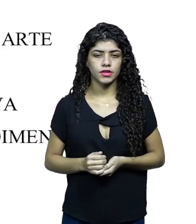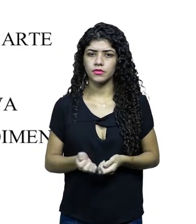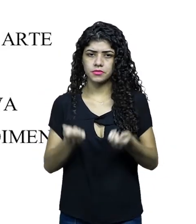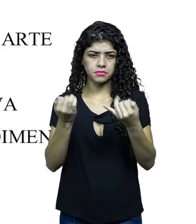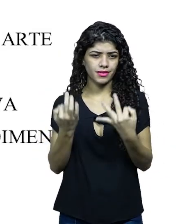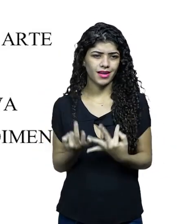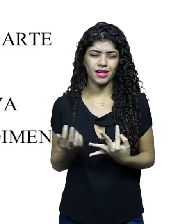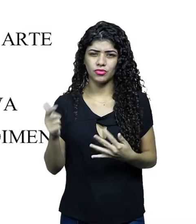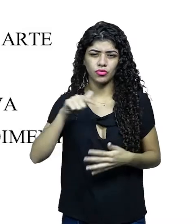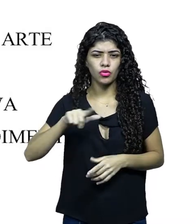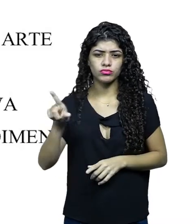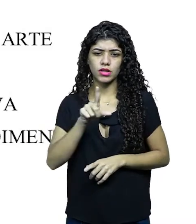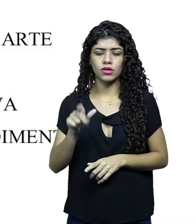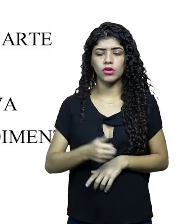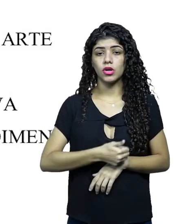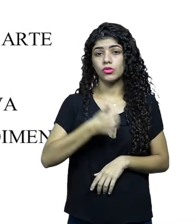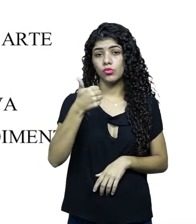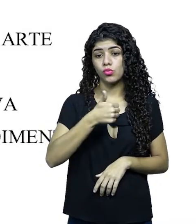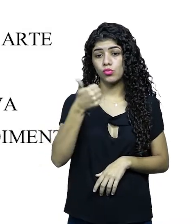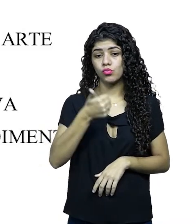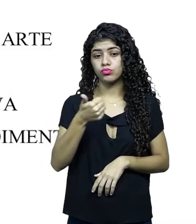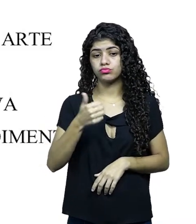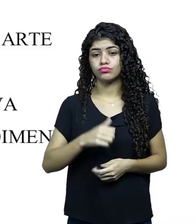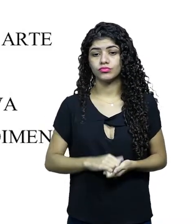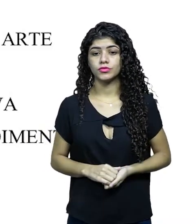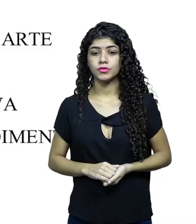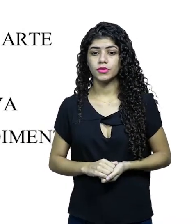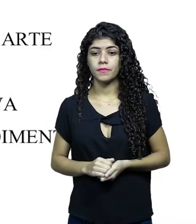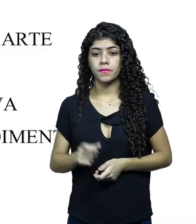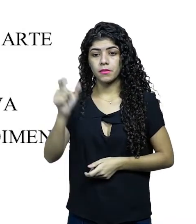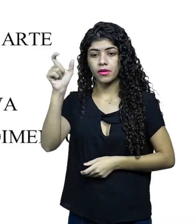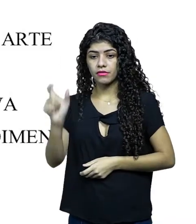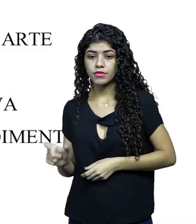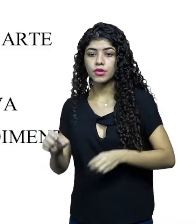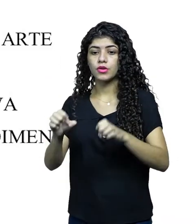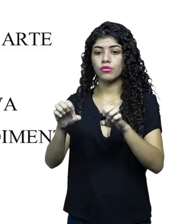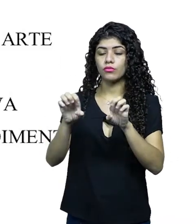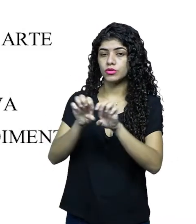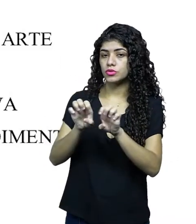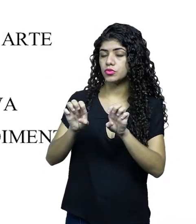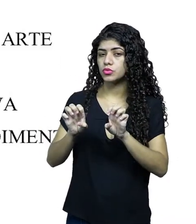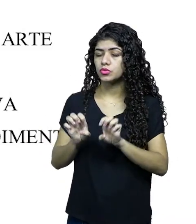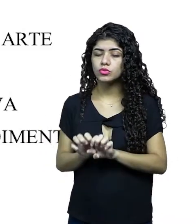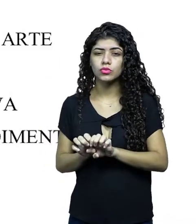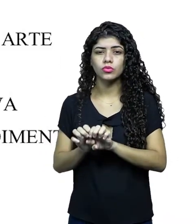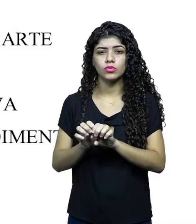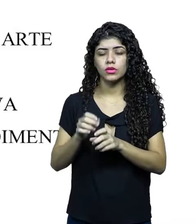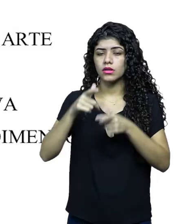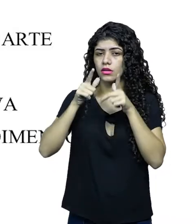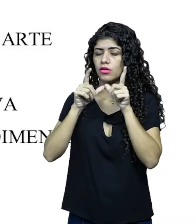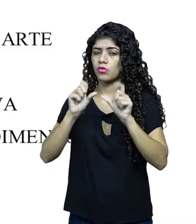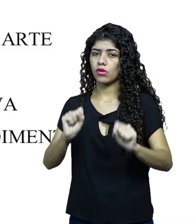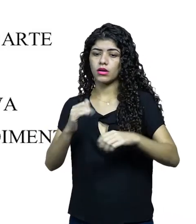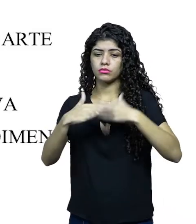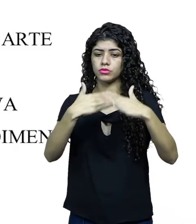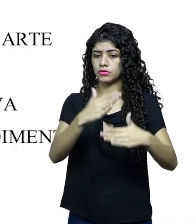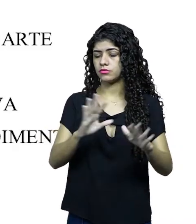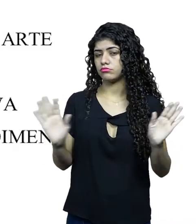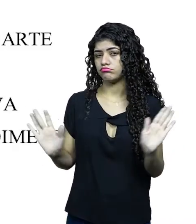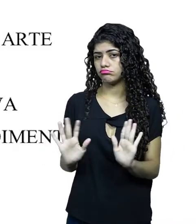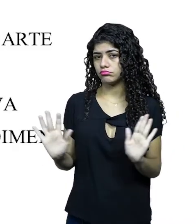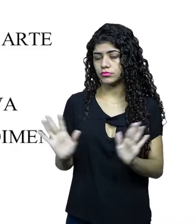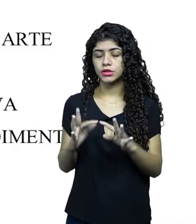não vamos falar novamente sobre eles. E quais são? Veja ali, Perfil dos personagens, estrutura narrativa, linguagem,